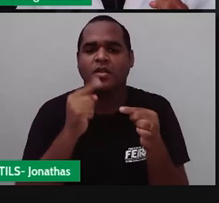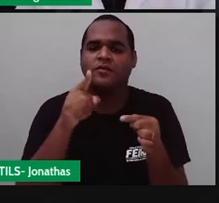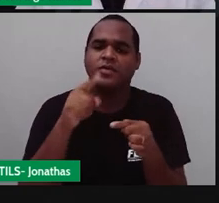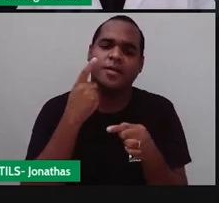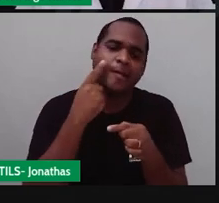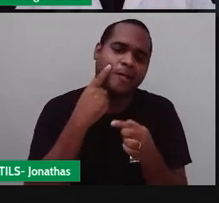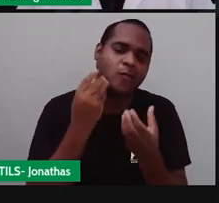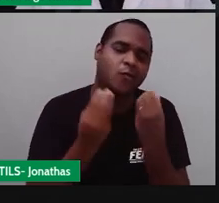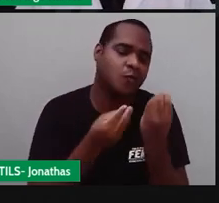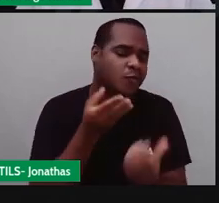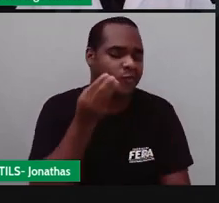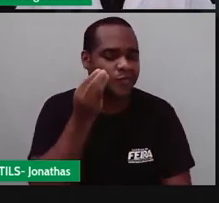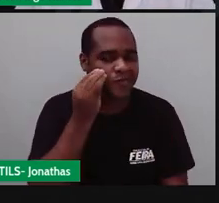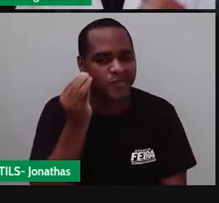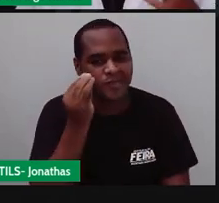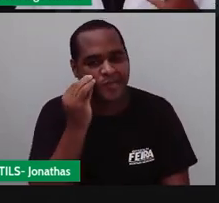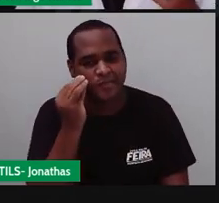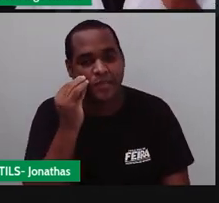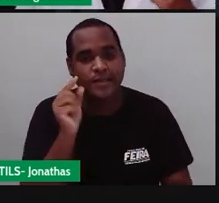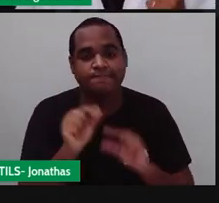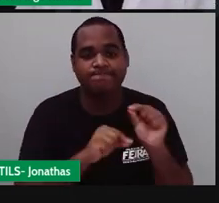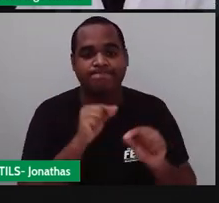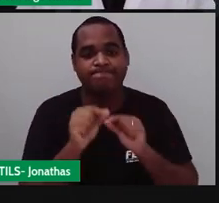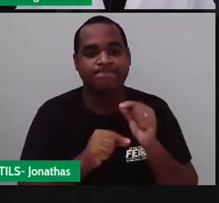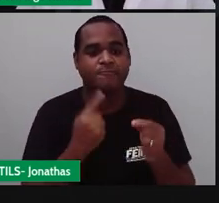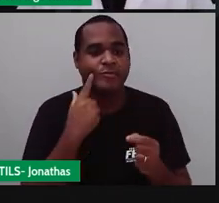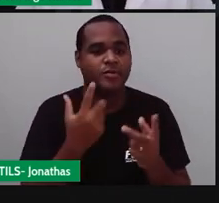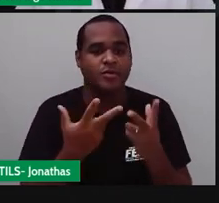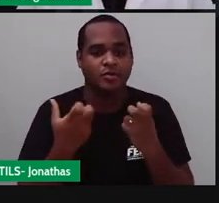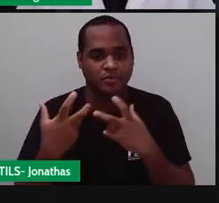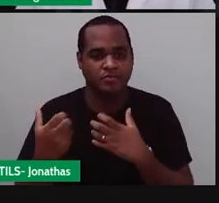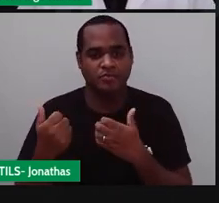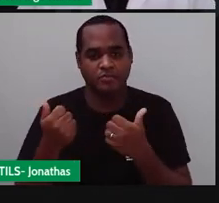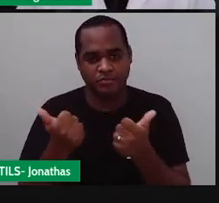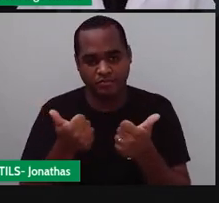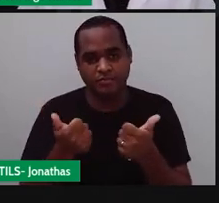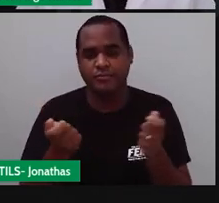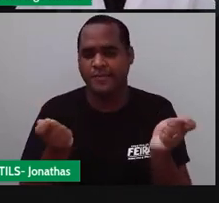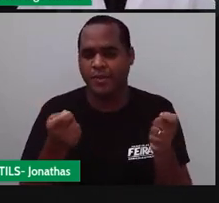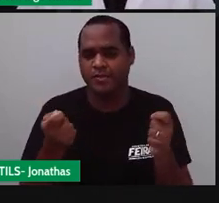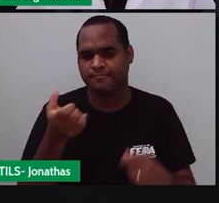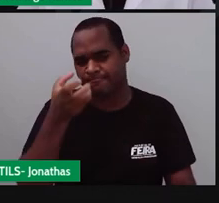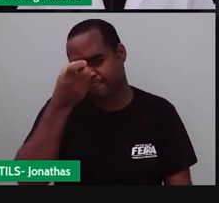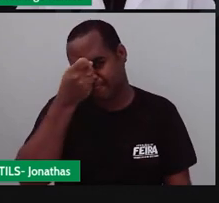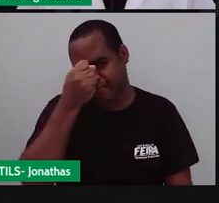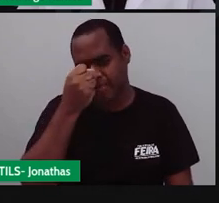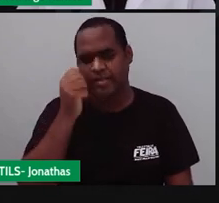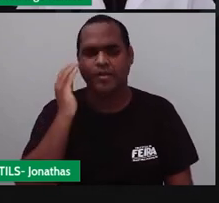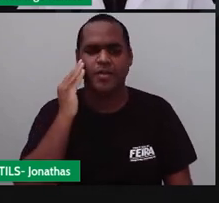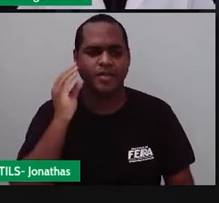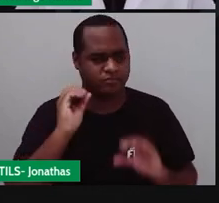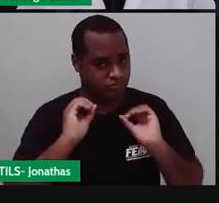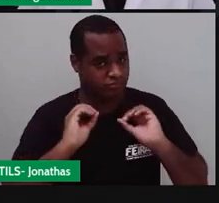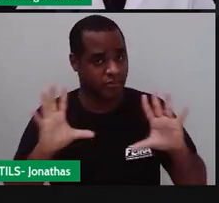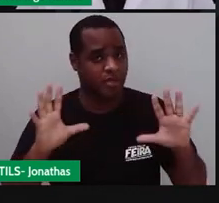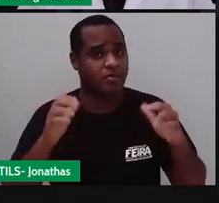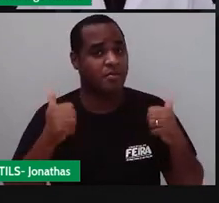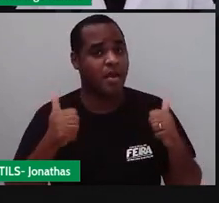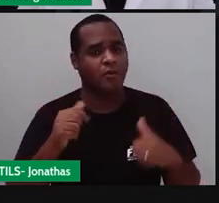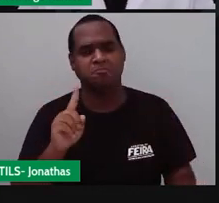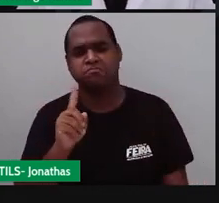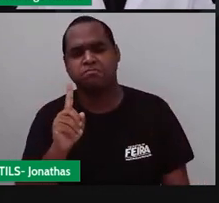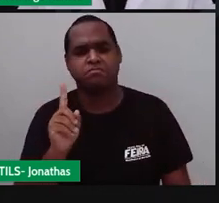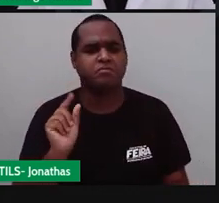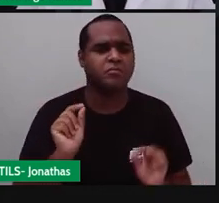fazer um testezinho né para você perceber se você conseguiu entender o assunto dessa nossa aula ou não